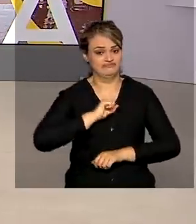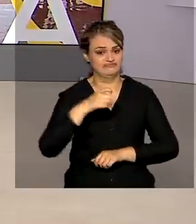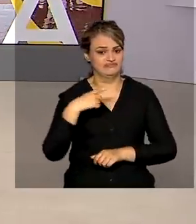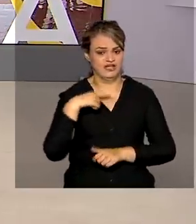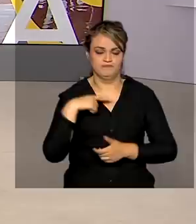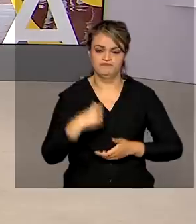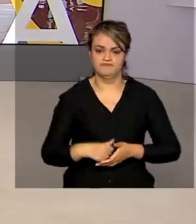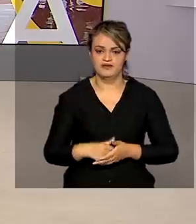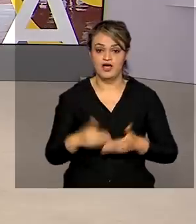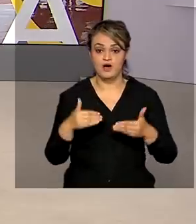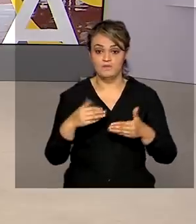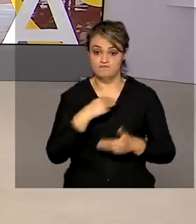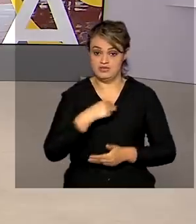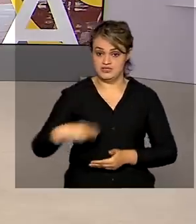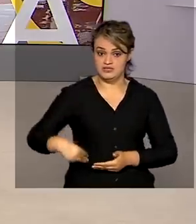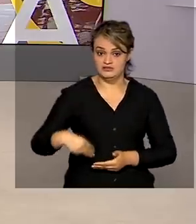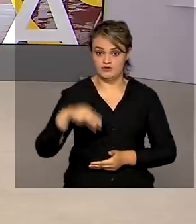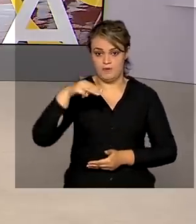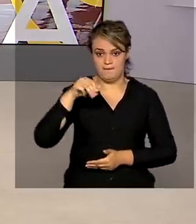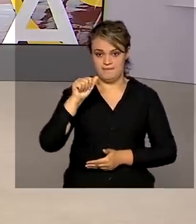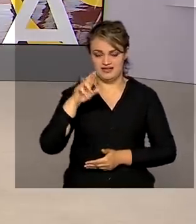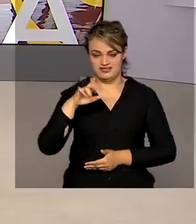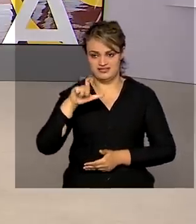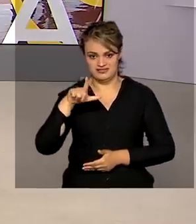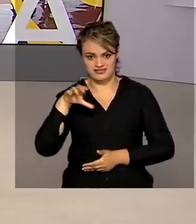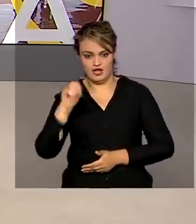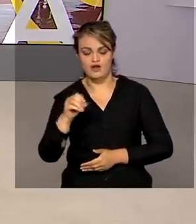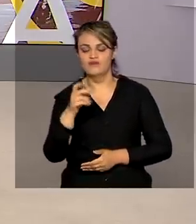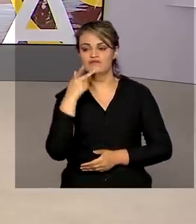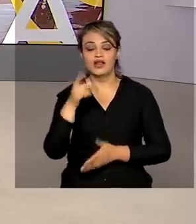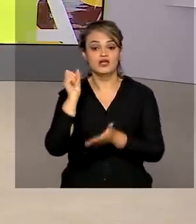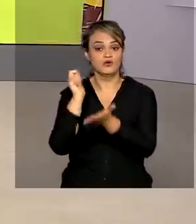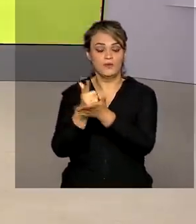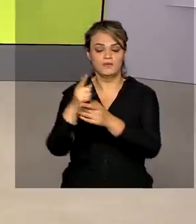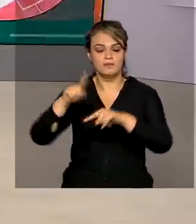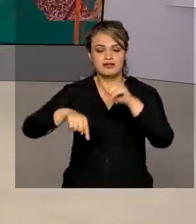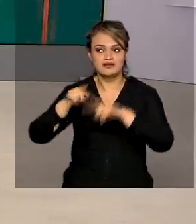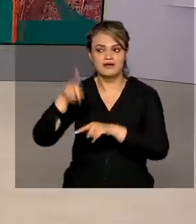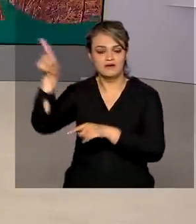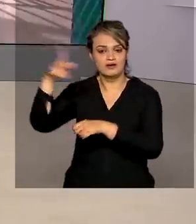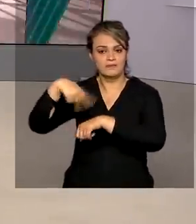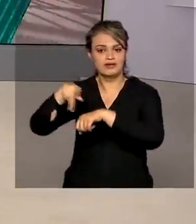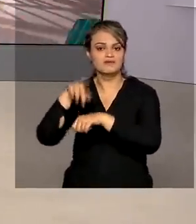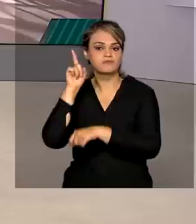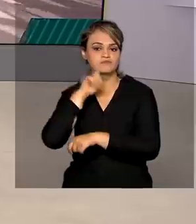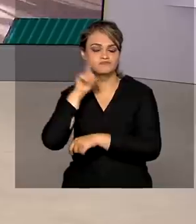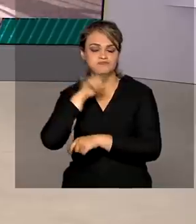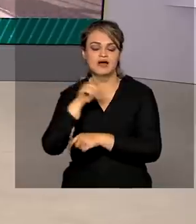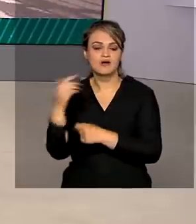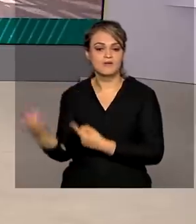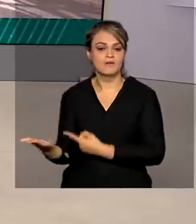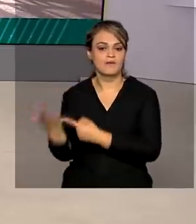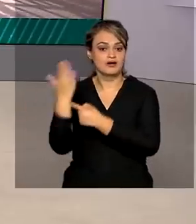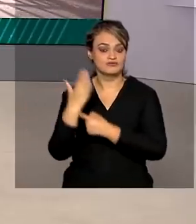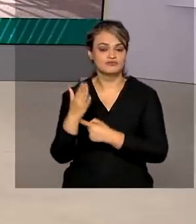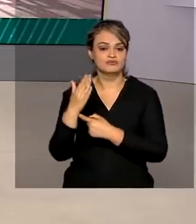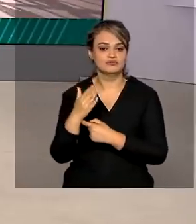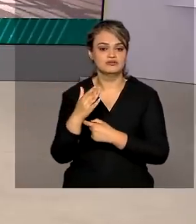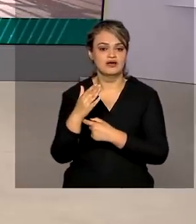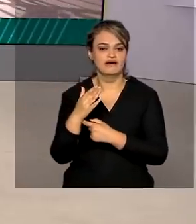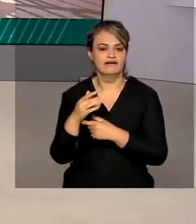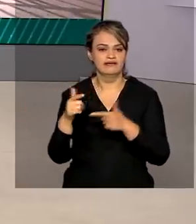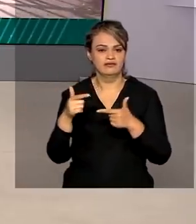De acordo com o ministro Marcelo Queiroga, os insumos foram comprados nos Estados Unidos com apoio da Organização Pan-Americana da Saúde.